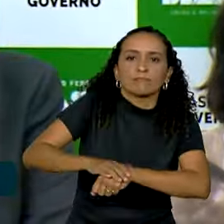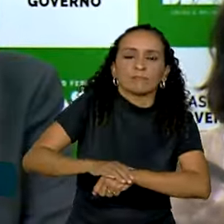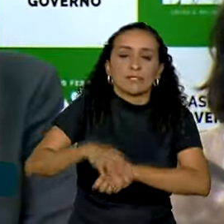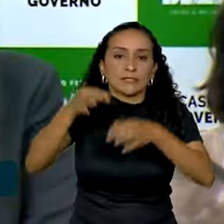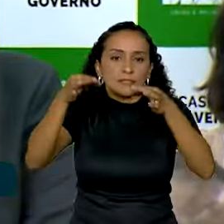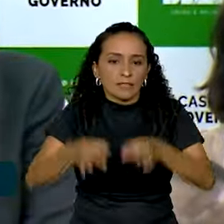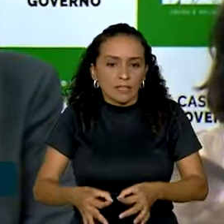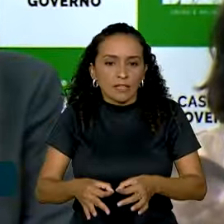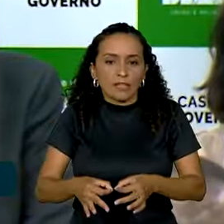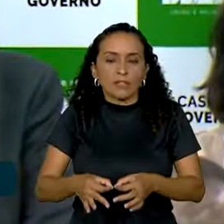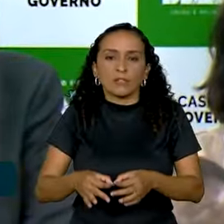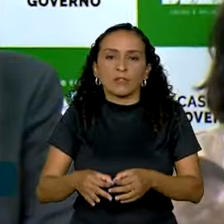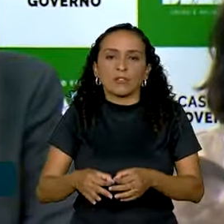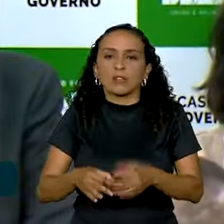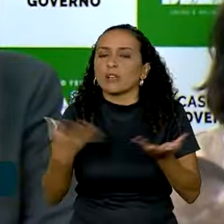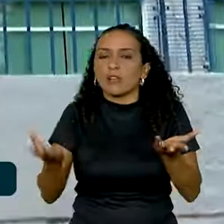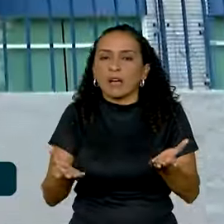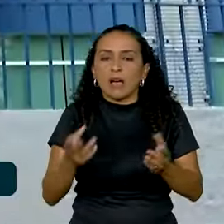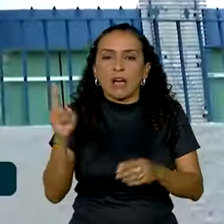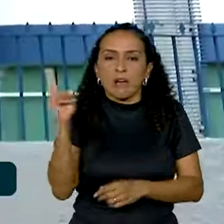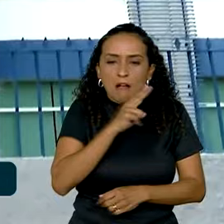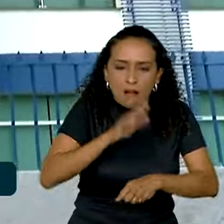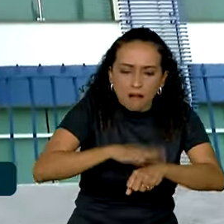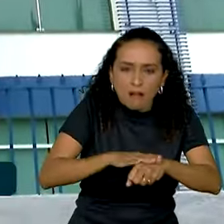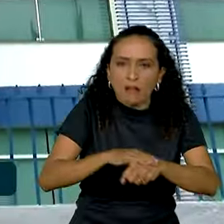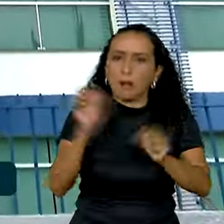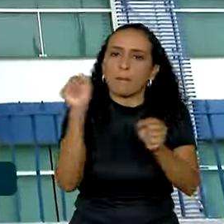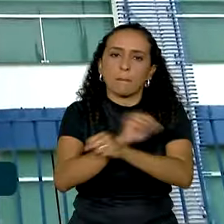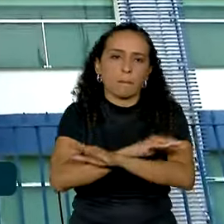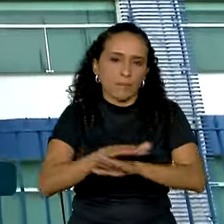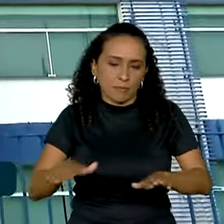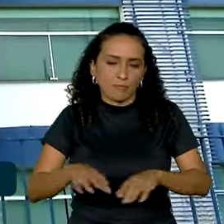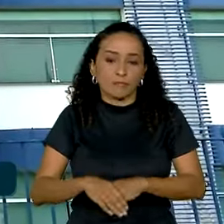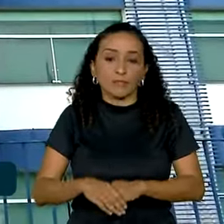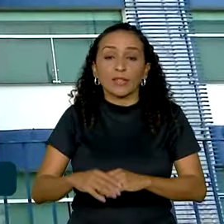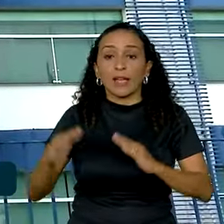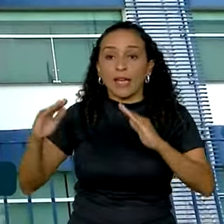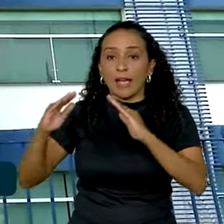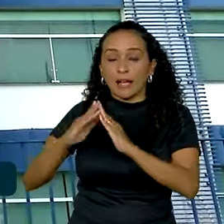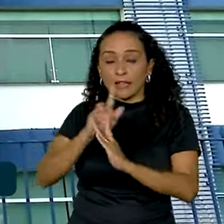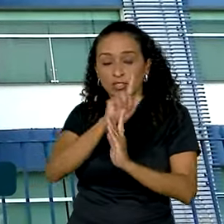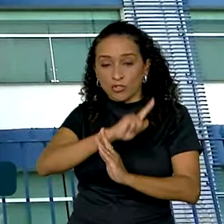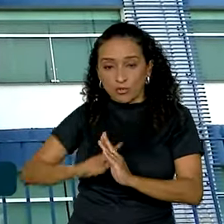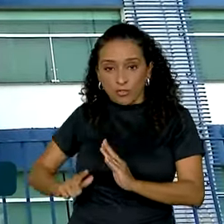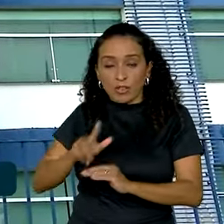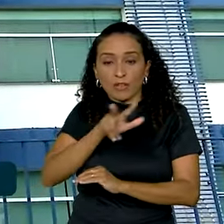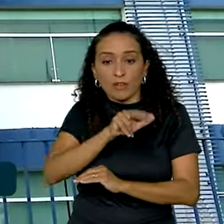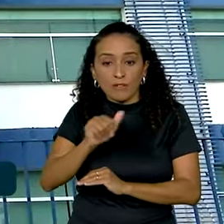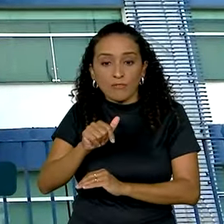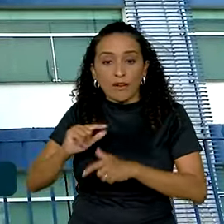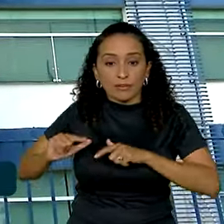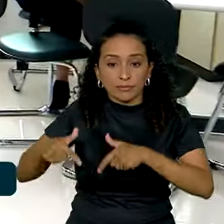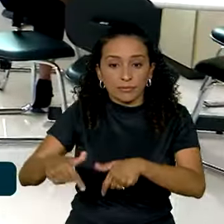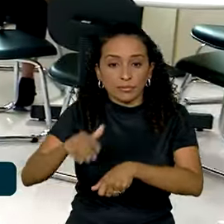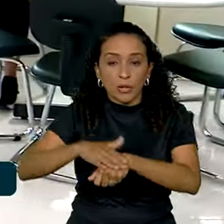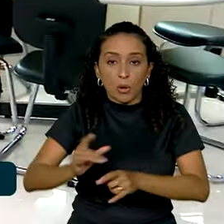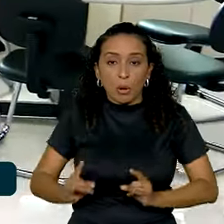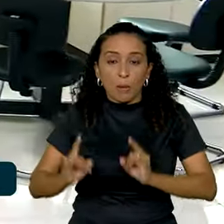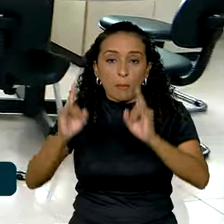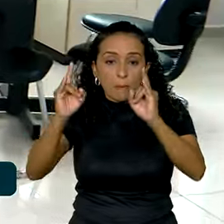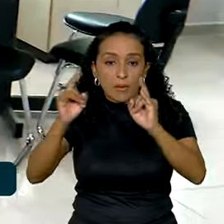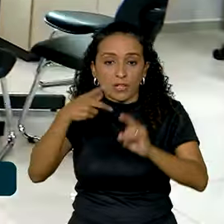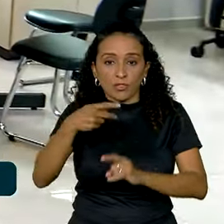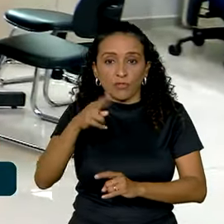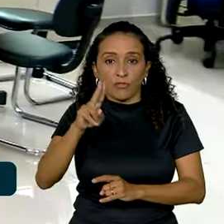e sair da situação de emergência. A chamada Casa de Governo vai funcionar no prédio da Funasa, onde